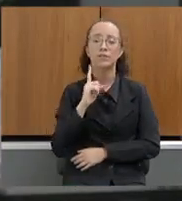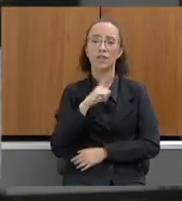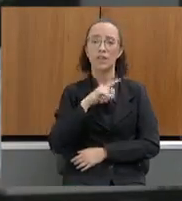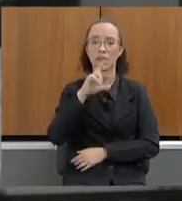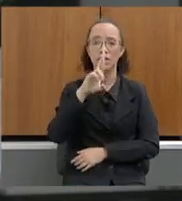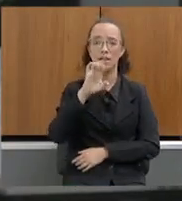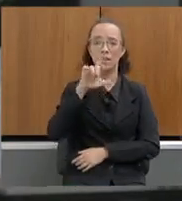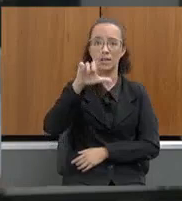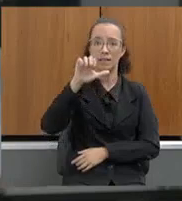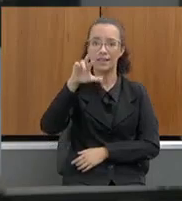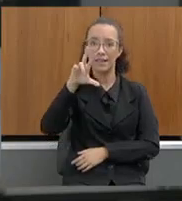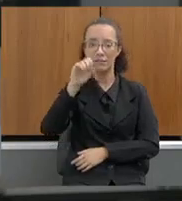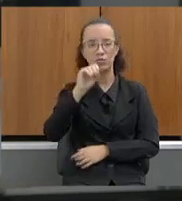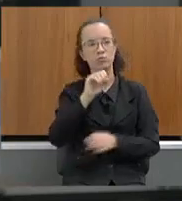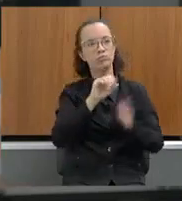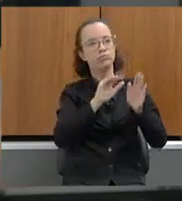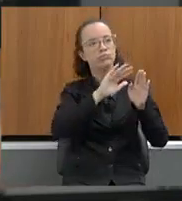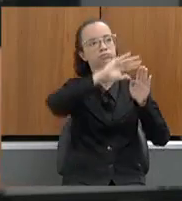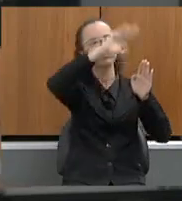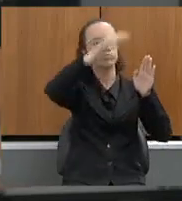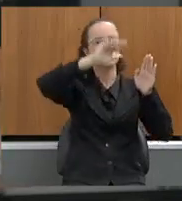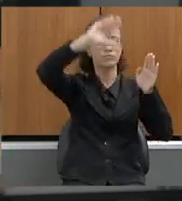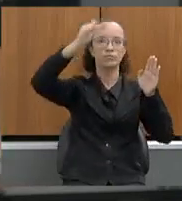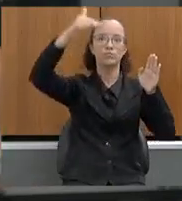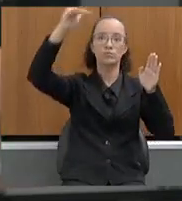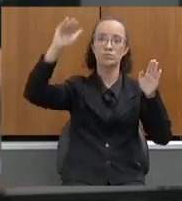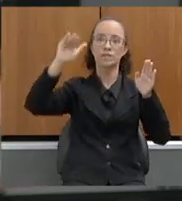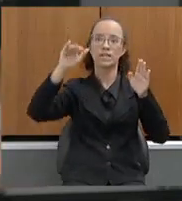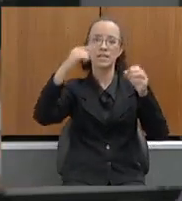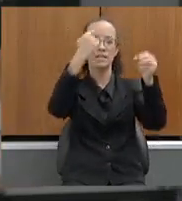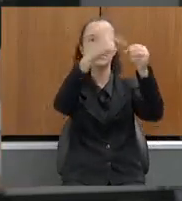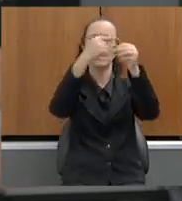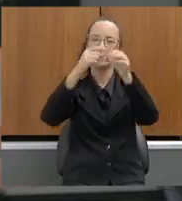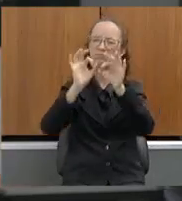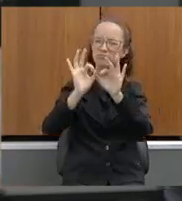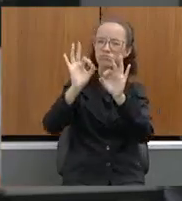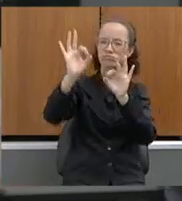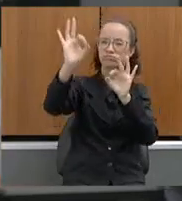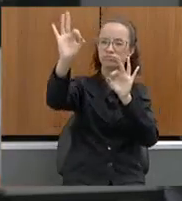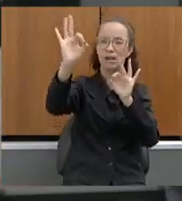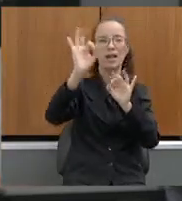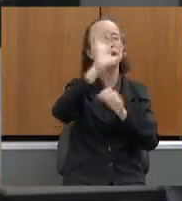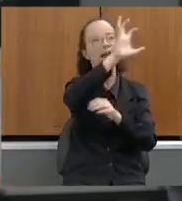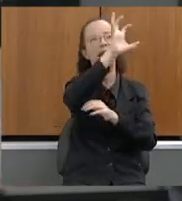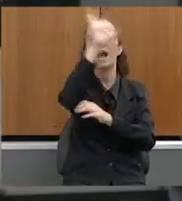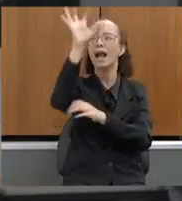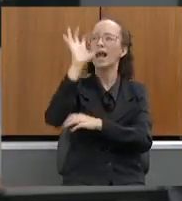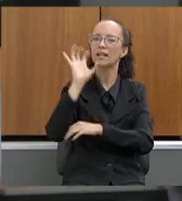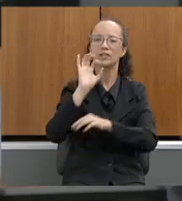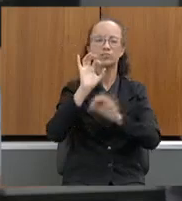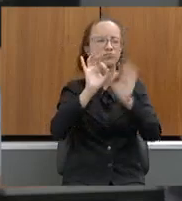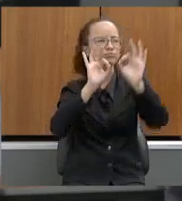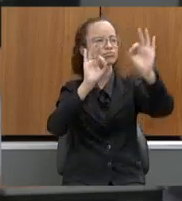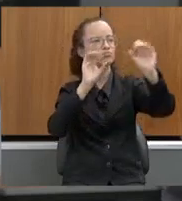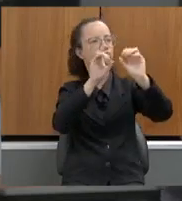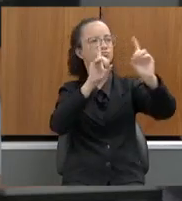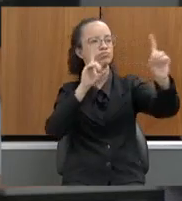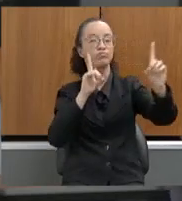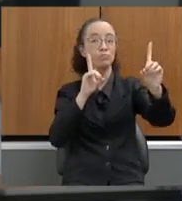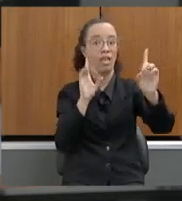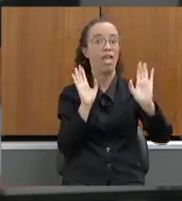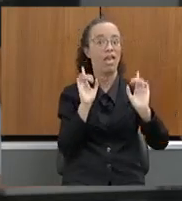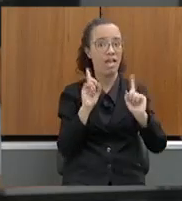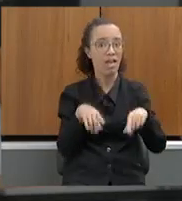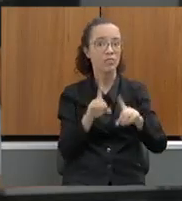acidentado, com as regiões distantes, cada região com uma peculiaridade diferente, no norte de